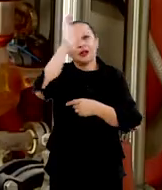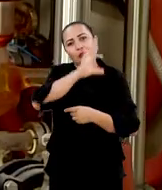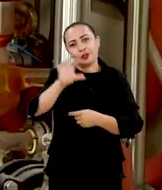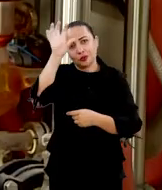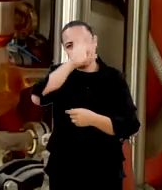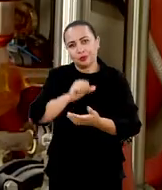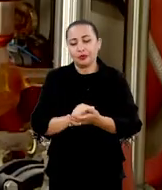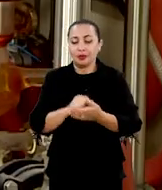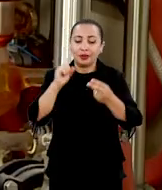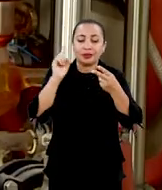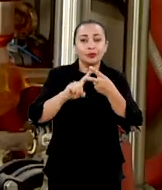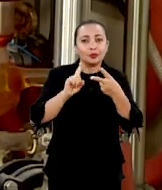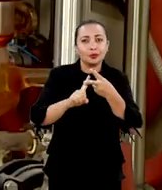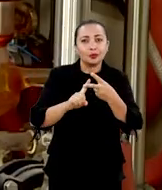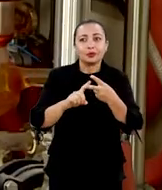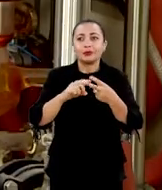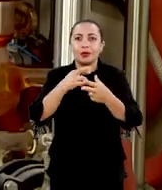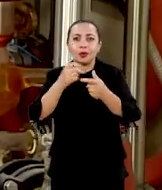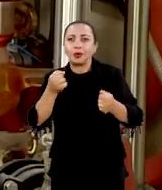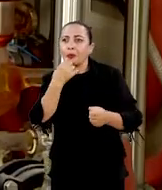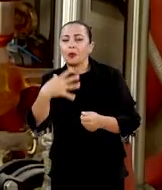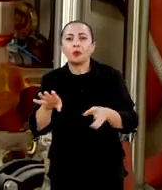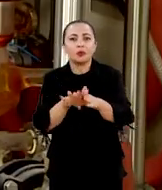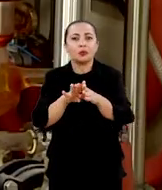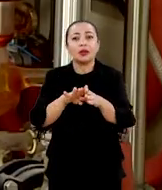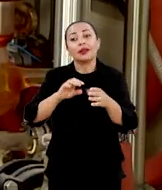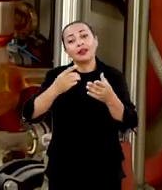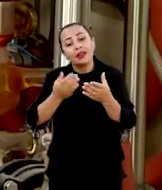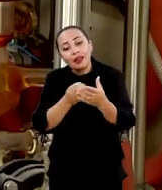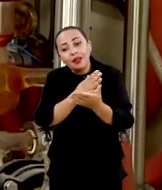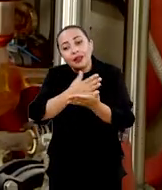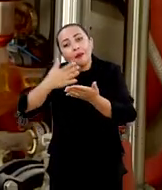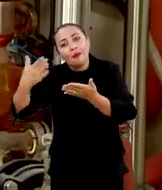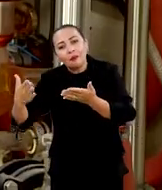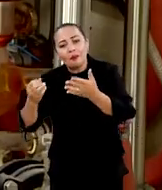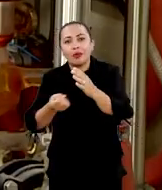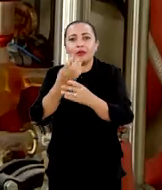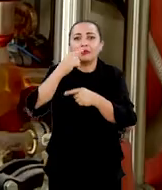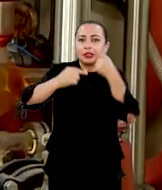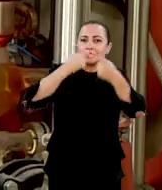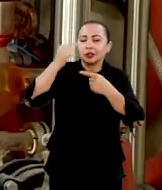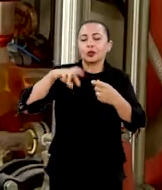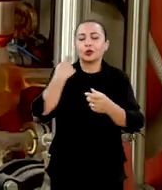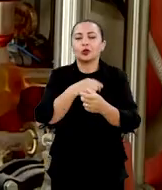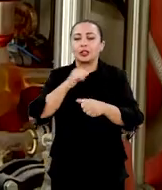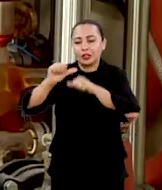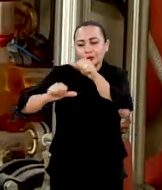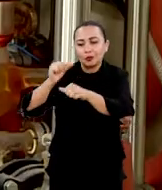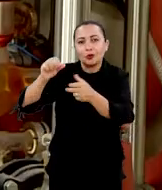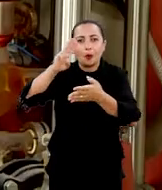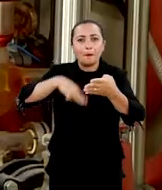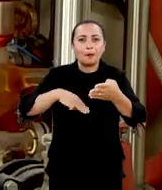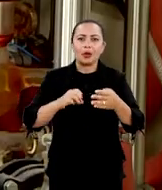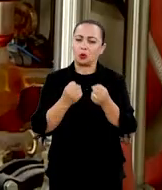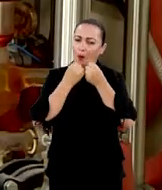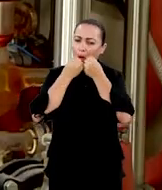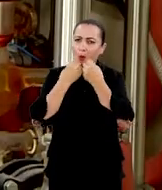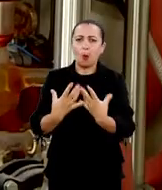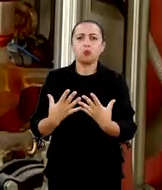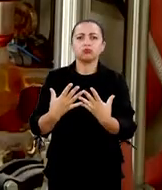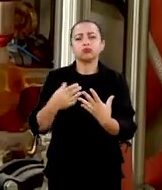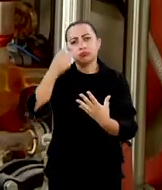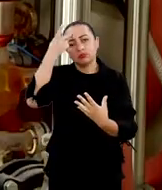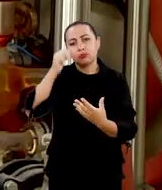a segunda é que, a partir de uma matéria-prima regional, a gente desenvolveu um método que é eficaz